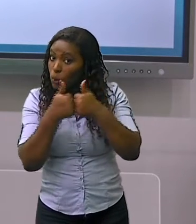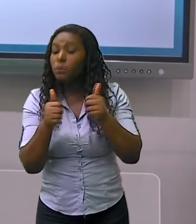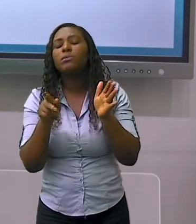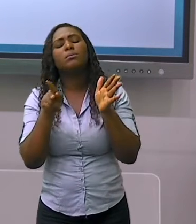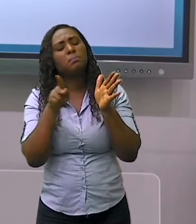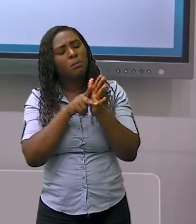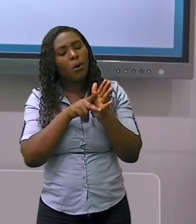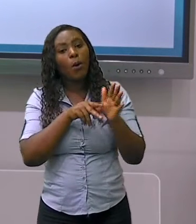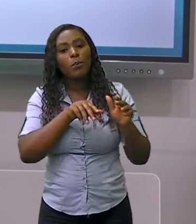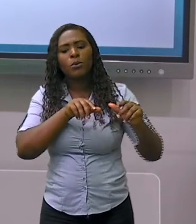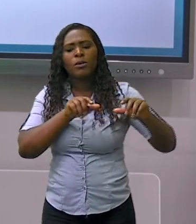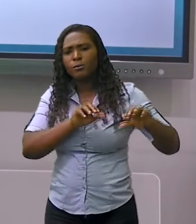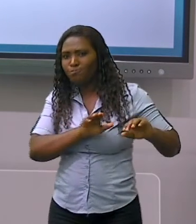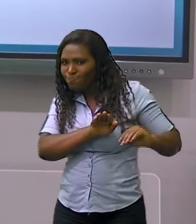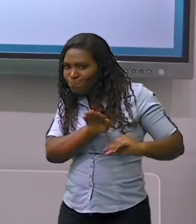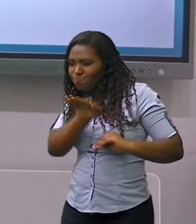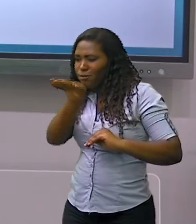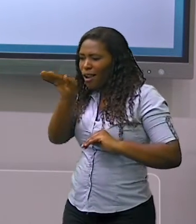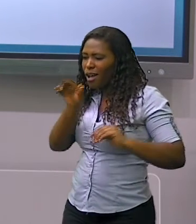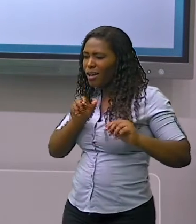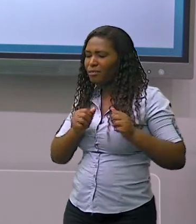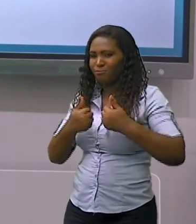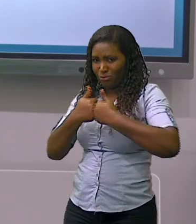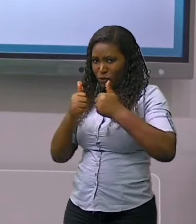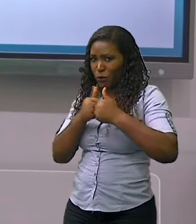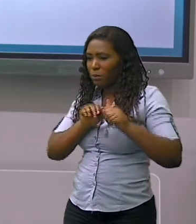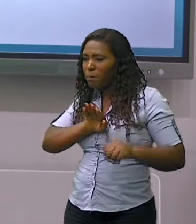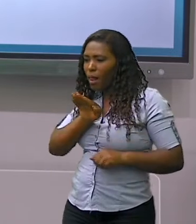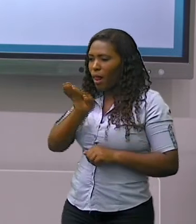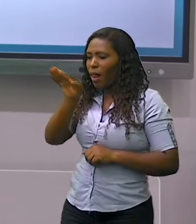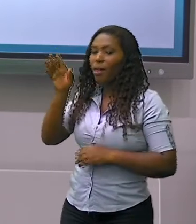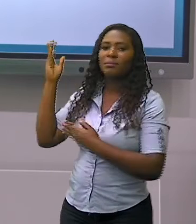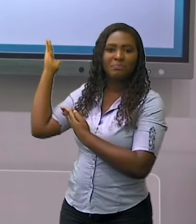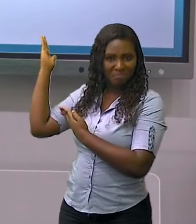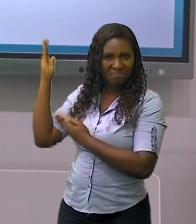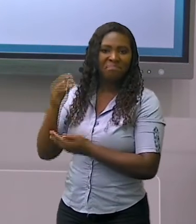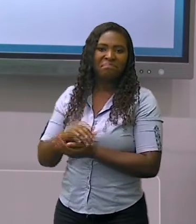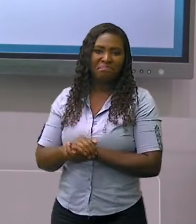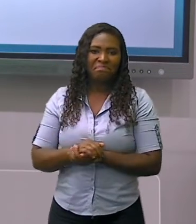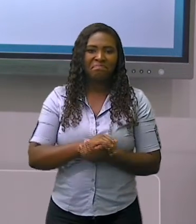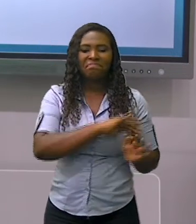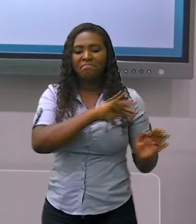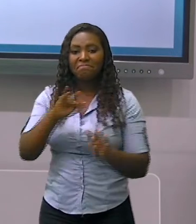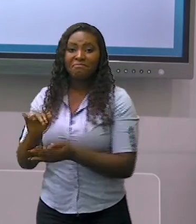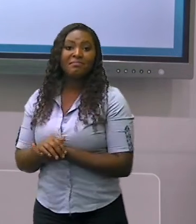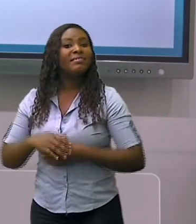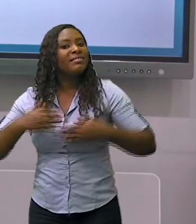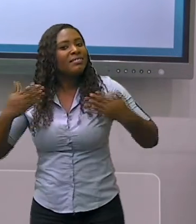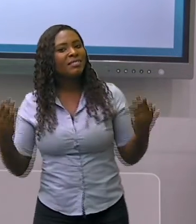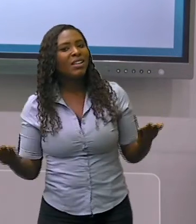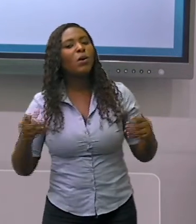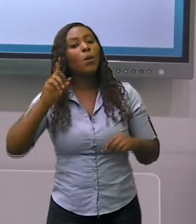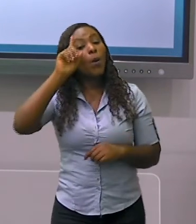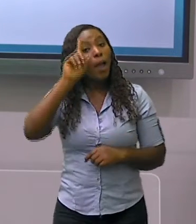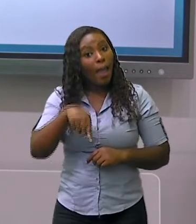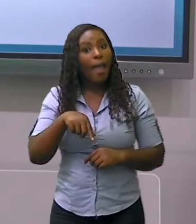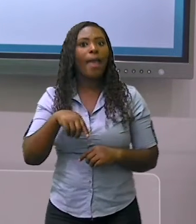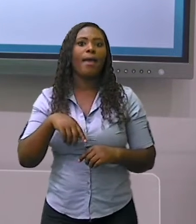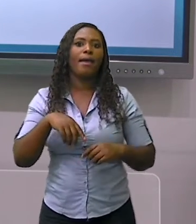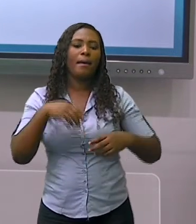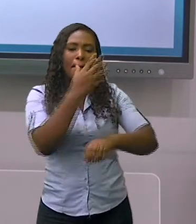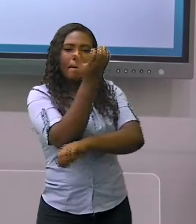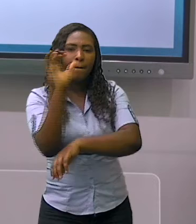local. Vale a pena conhecer. Muito bem, estas foram as paisagens naturais.